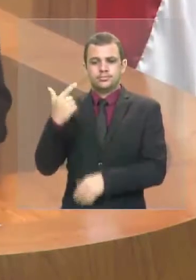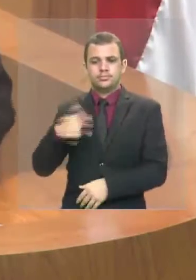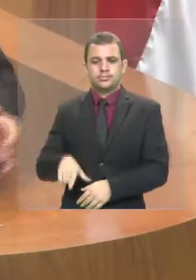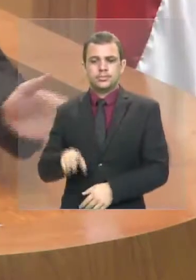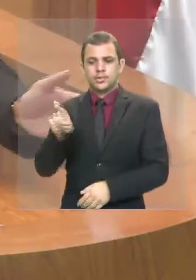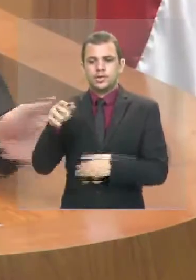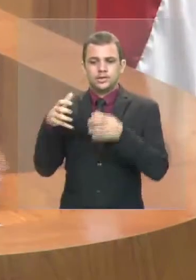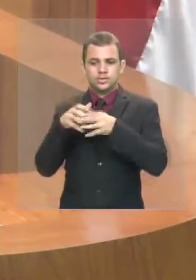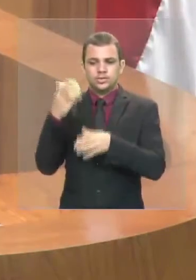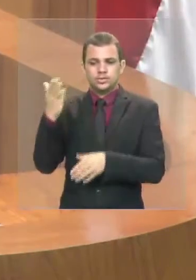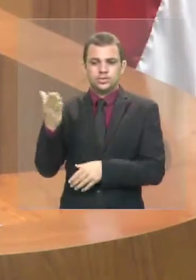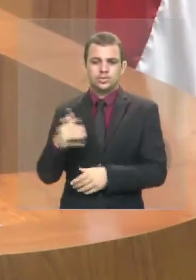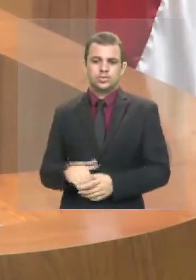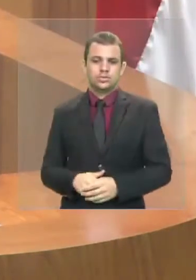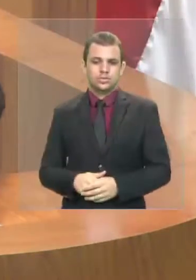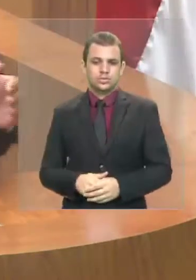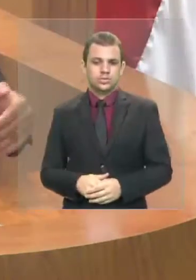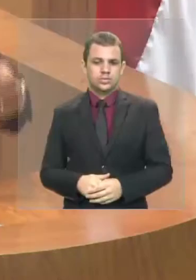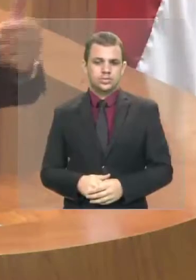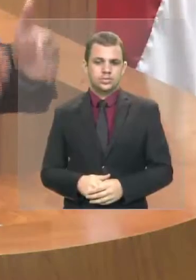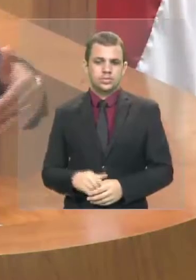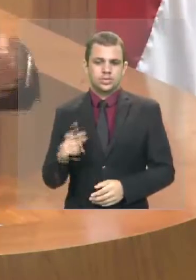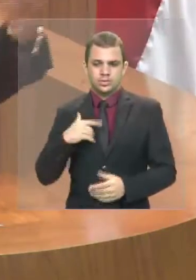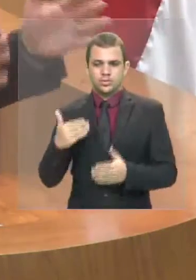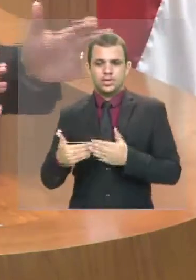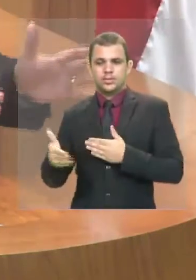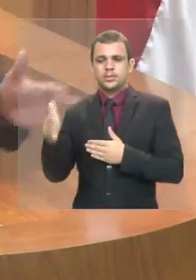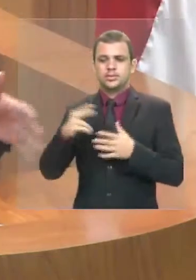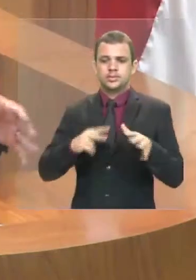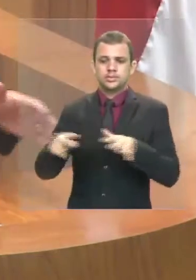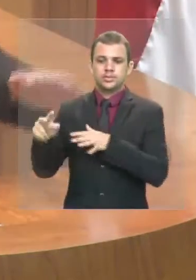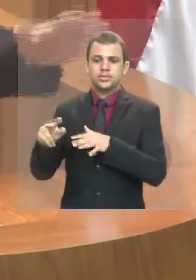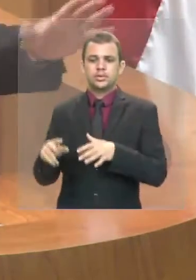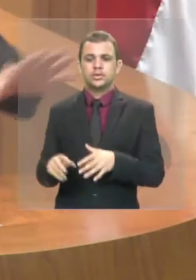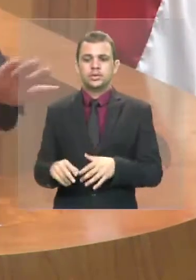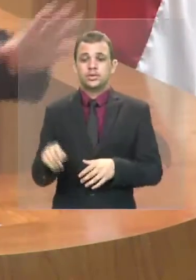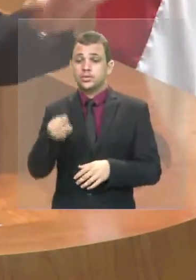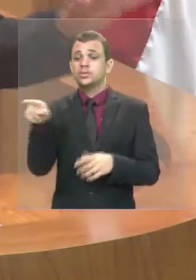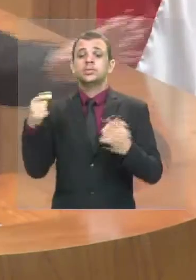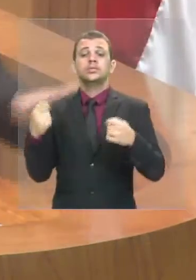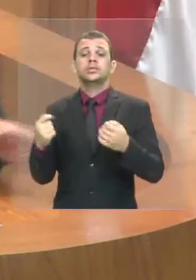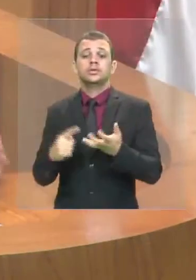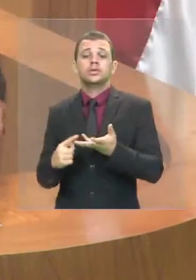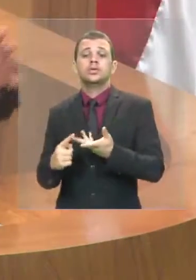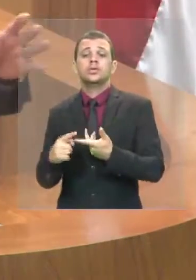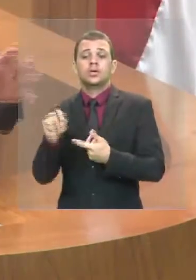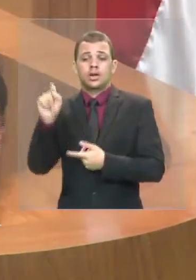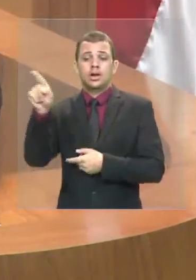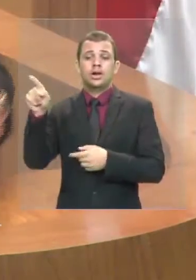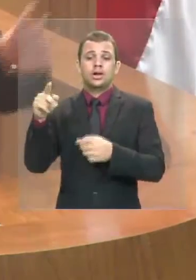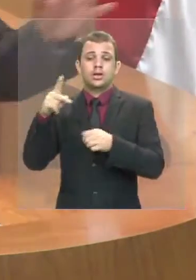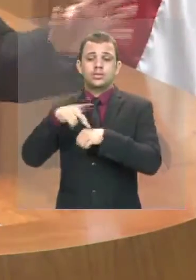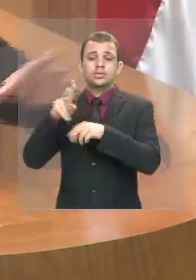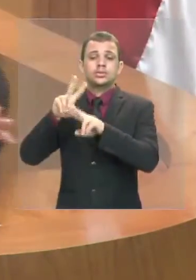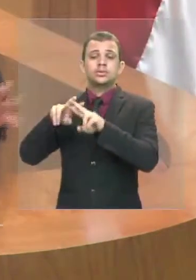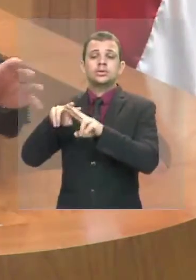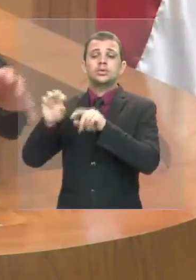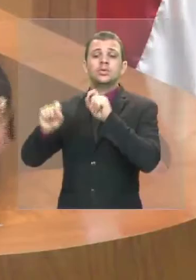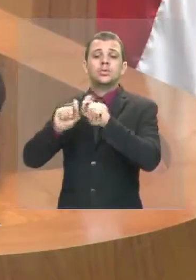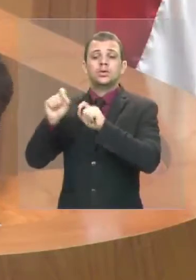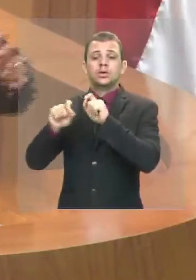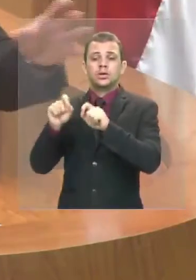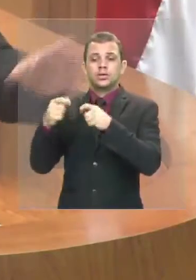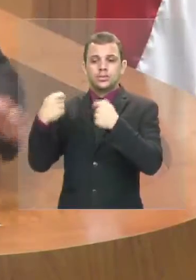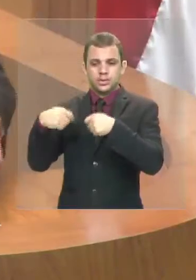facção durante, ao longo da semana e que eles vão ceder para o precisar. Ó, vocês estão precisando que aí em Pedrinhas, que é para melhorar o sistema de ar-condicionado,